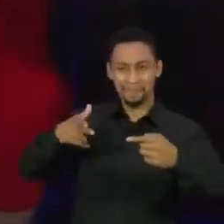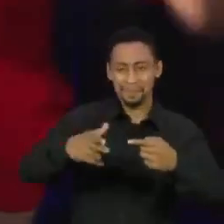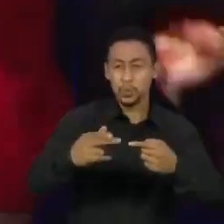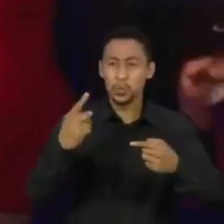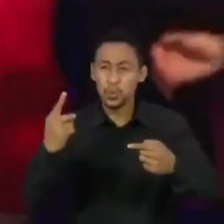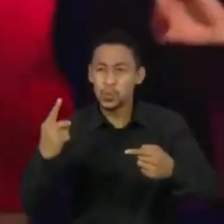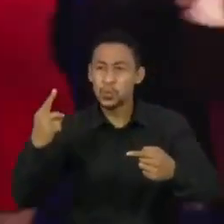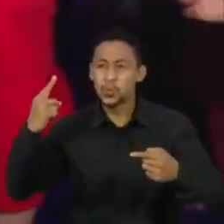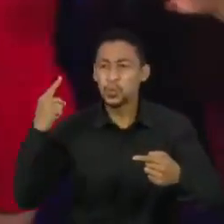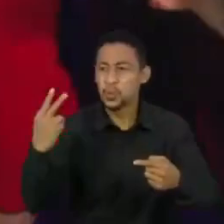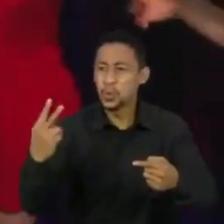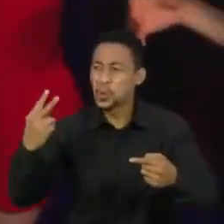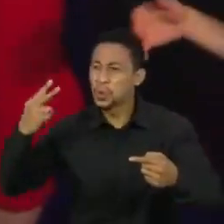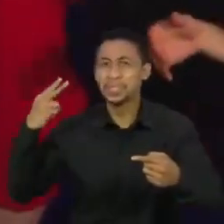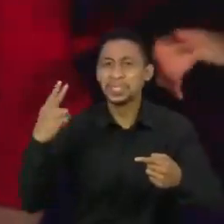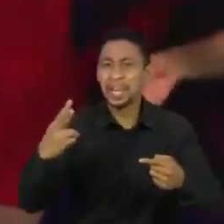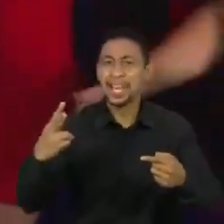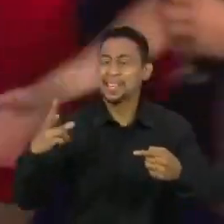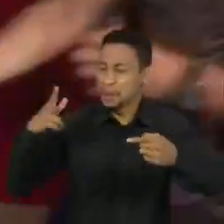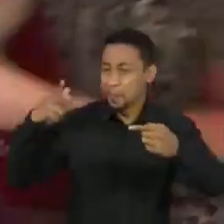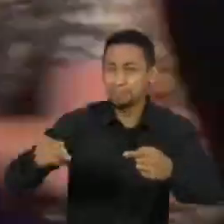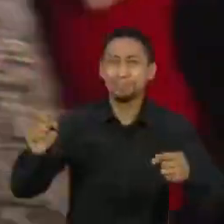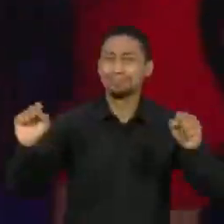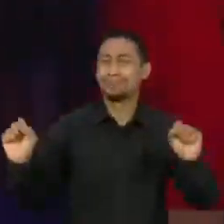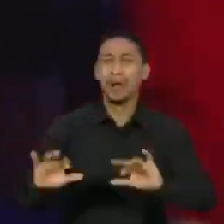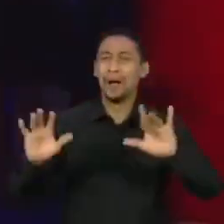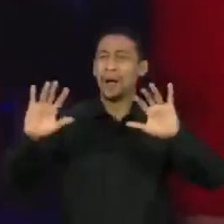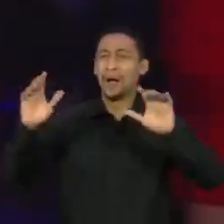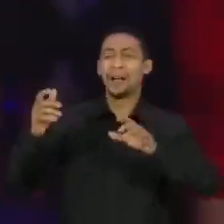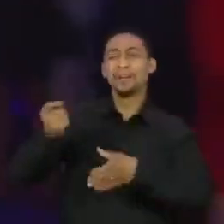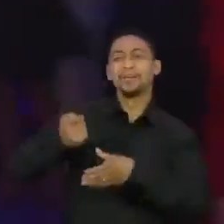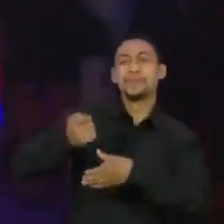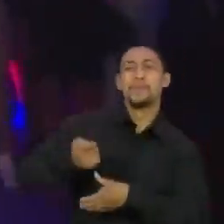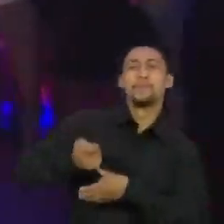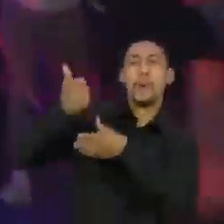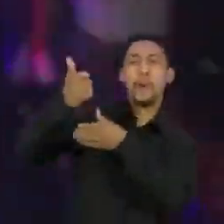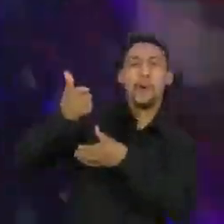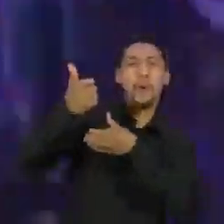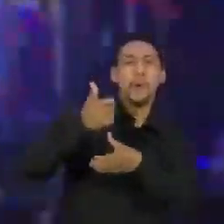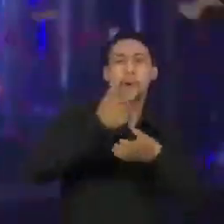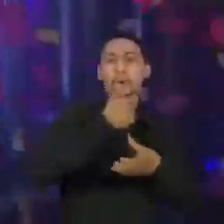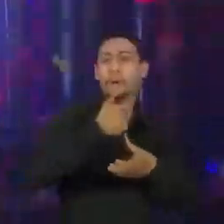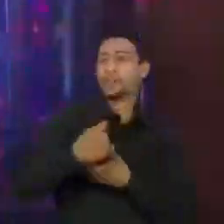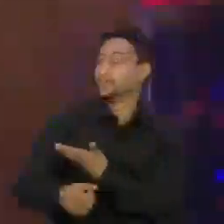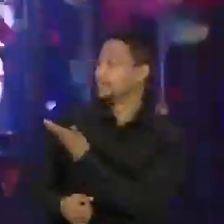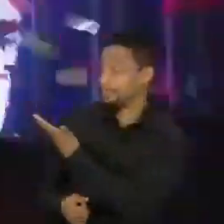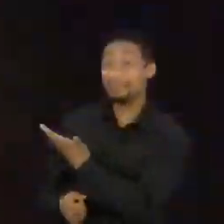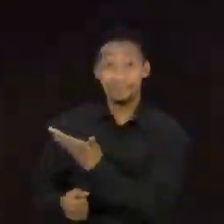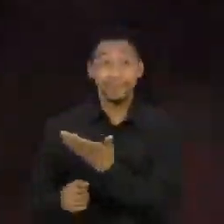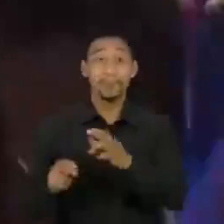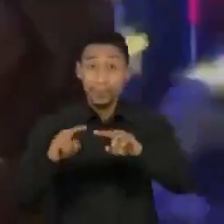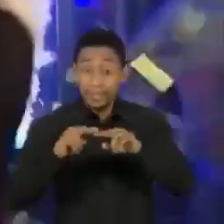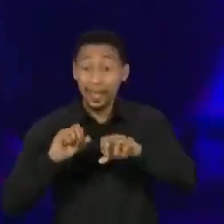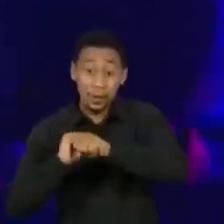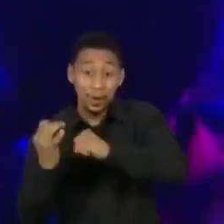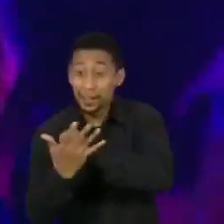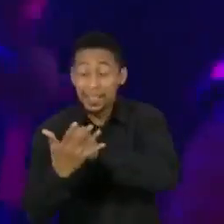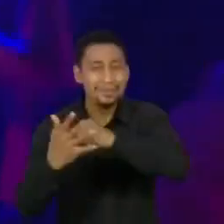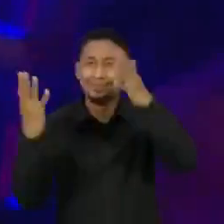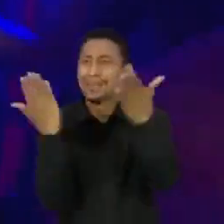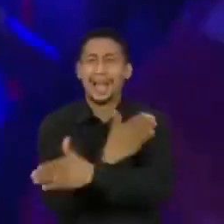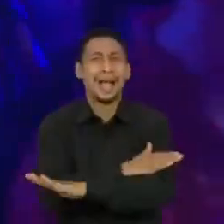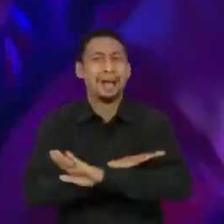Uma contagem regressiva com confete e champanhe marcou o fim das restrições por causa do coronavírus nos clubes da Inglaterra.